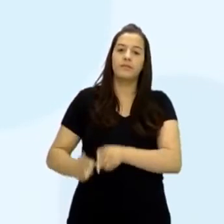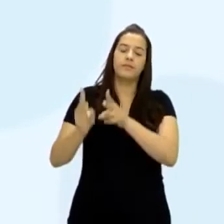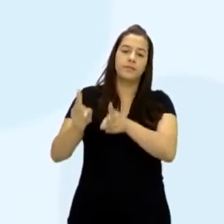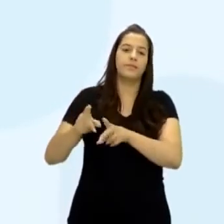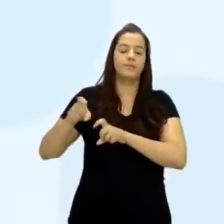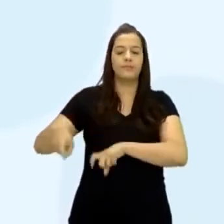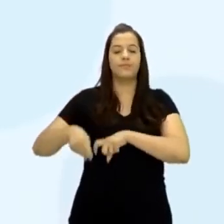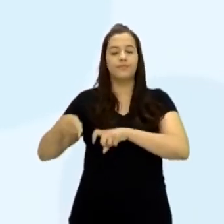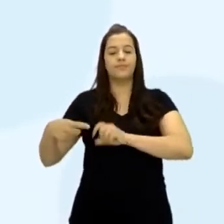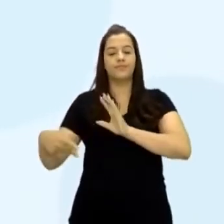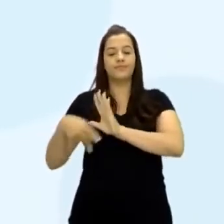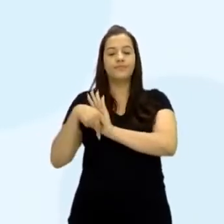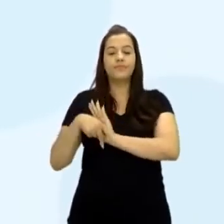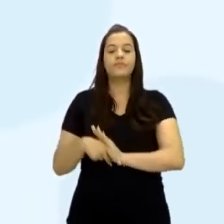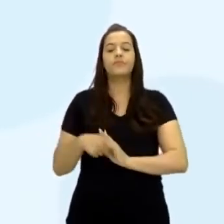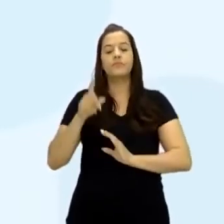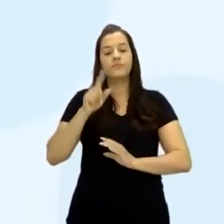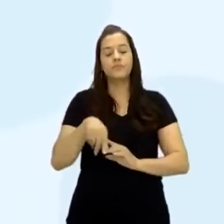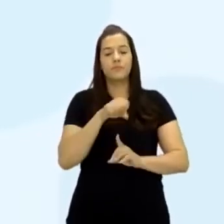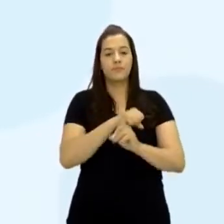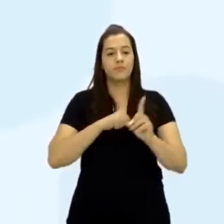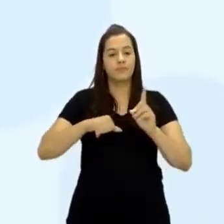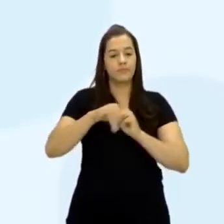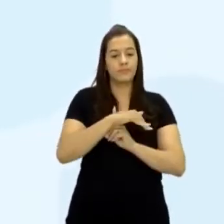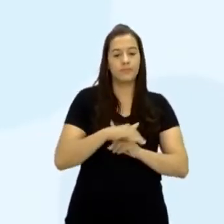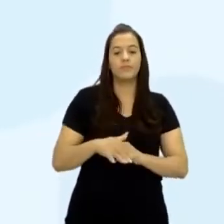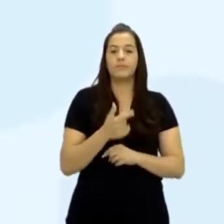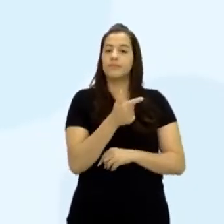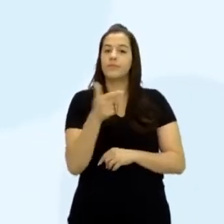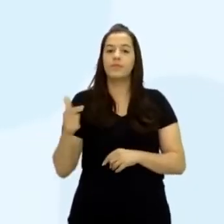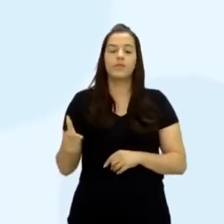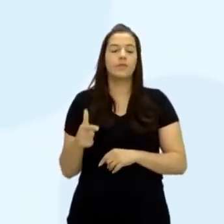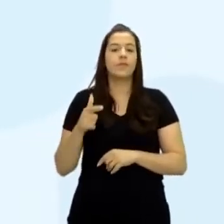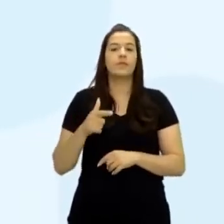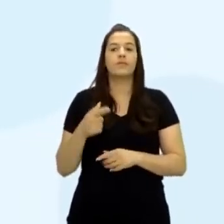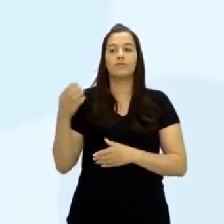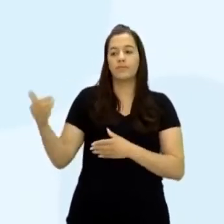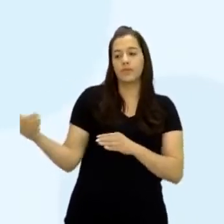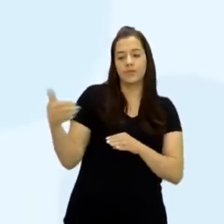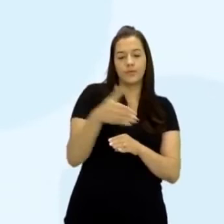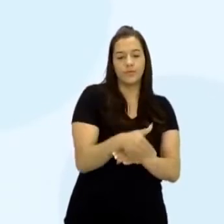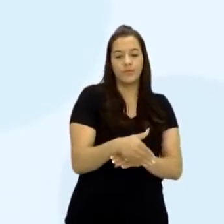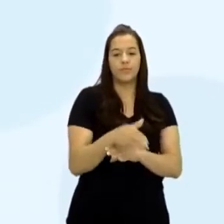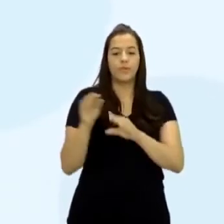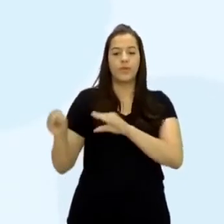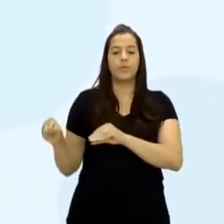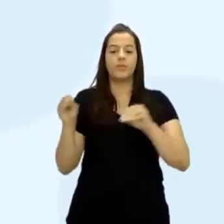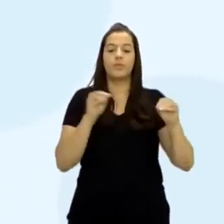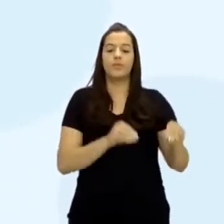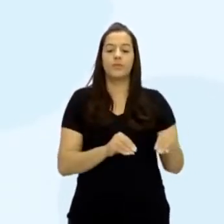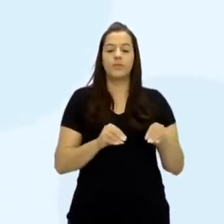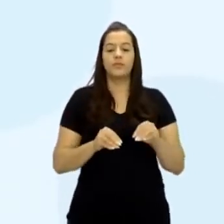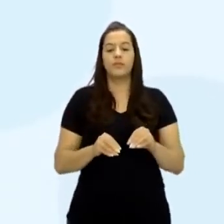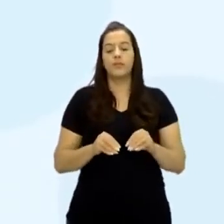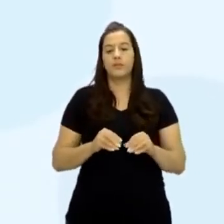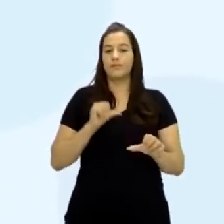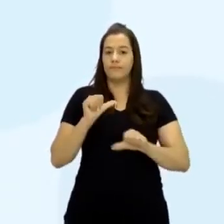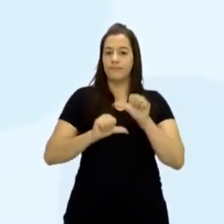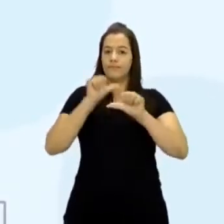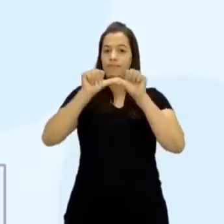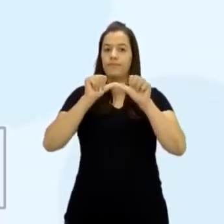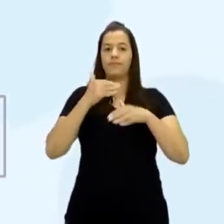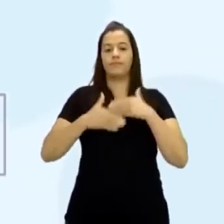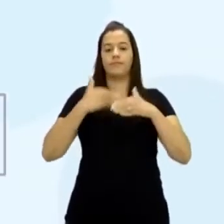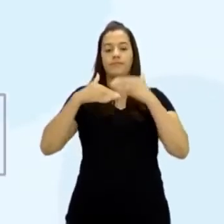camponeses. Em uma sociedade estamental, não existe condições de você mudar de classe social,